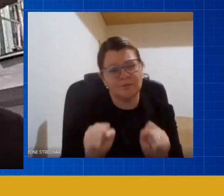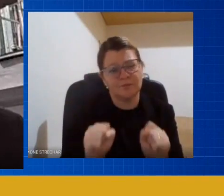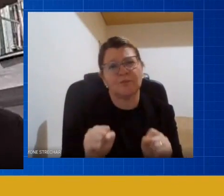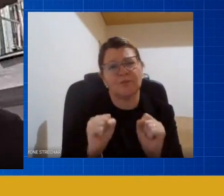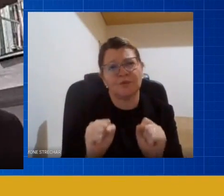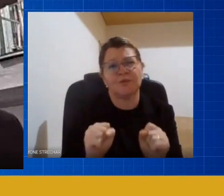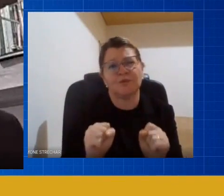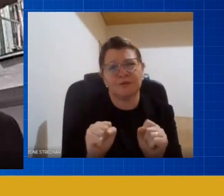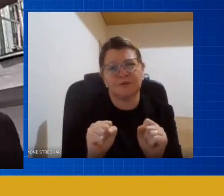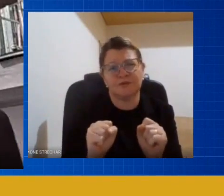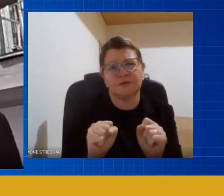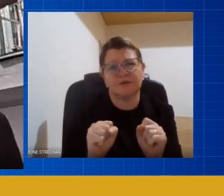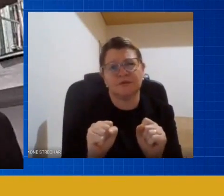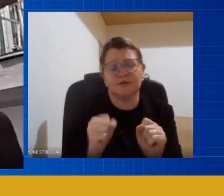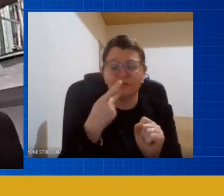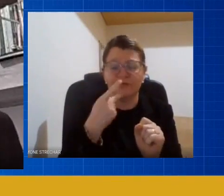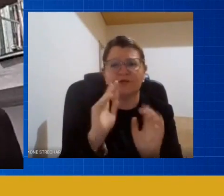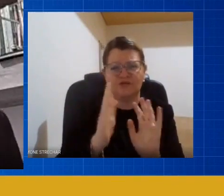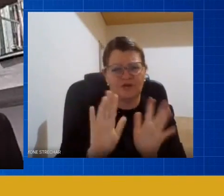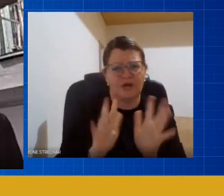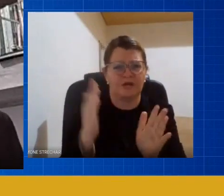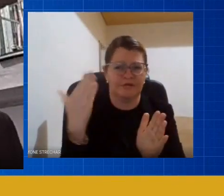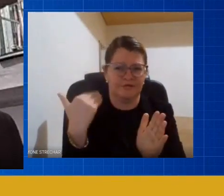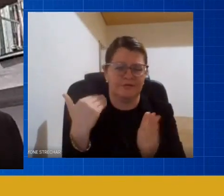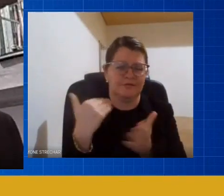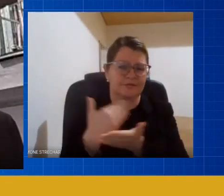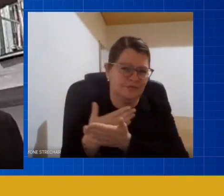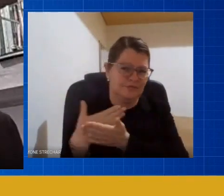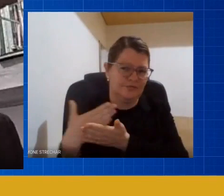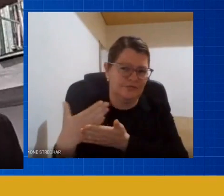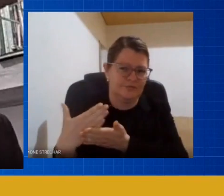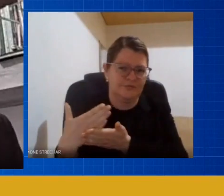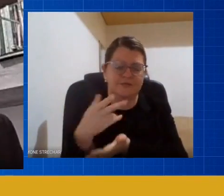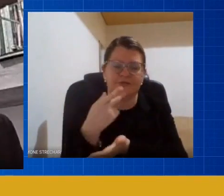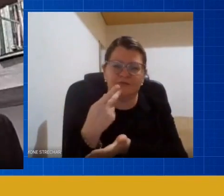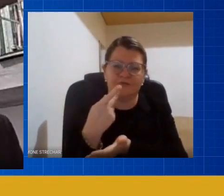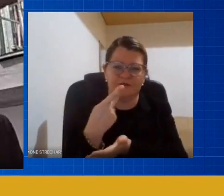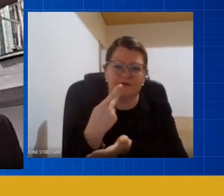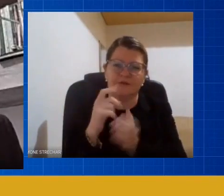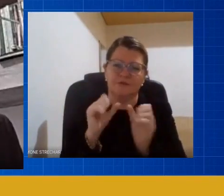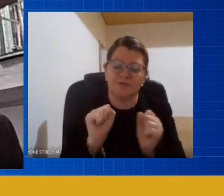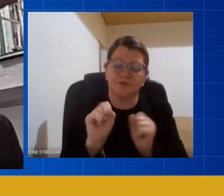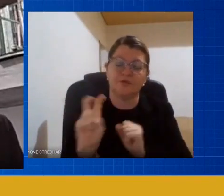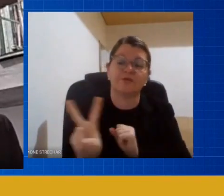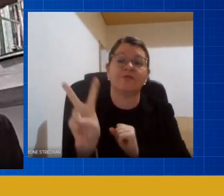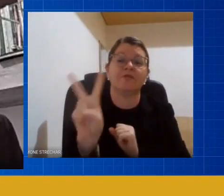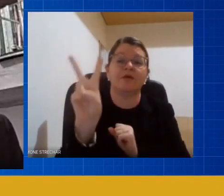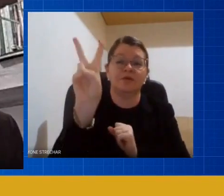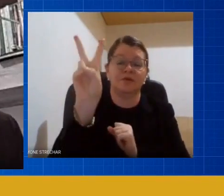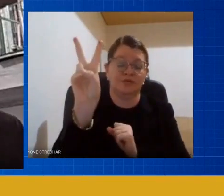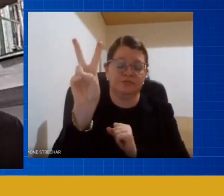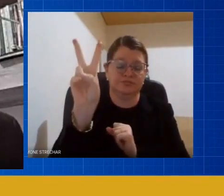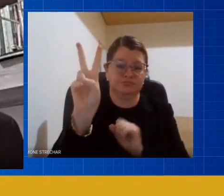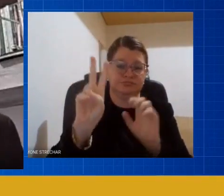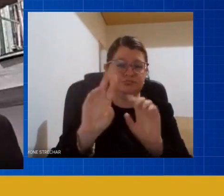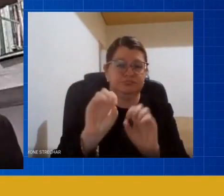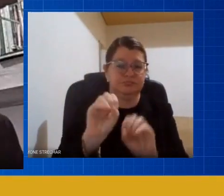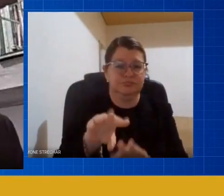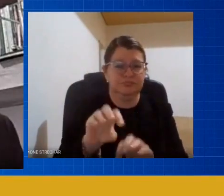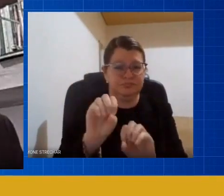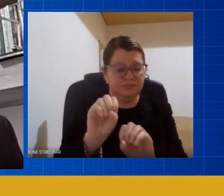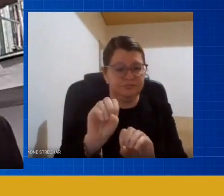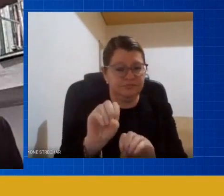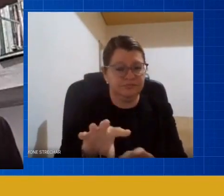que eu falei a princípio onde as famílias passem a valorizar a educação por isso é importante marcar o nosso